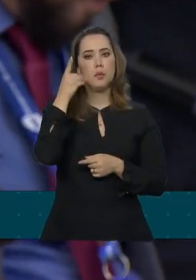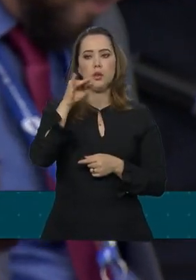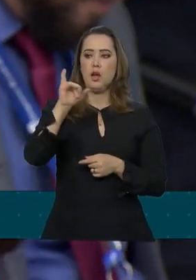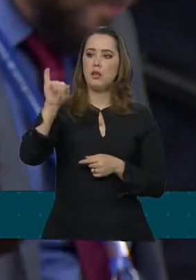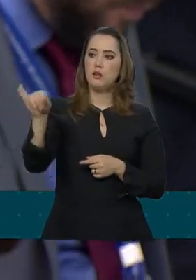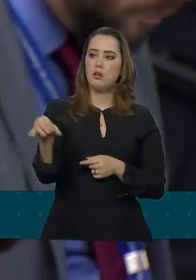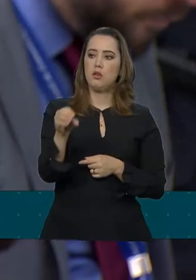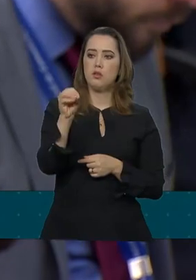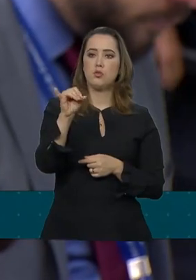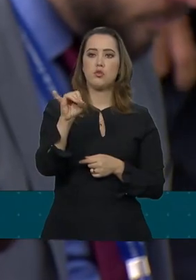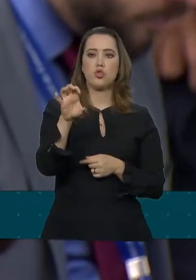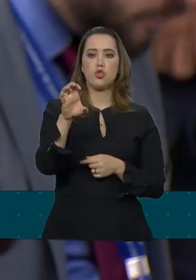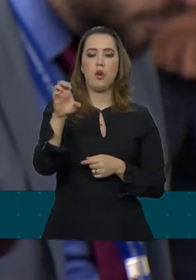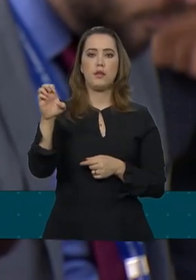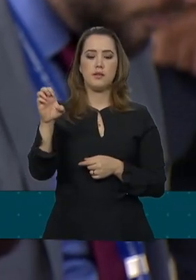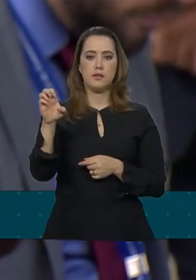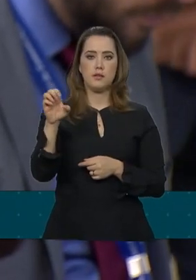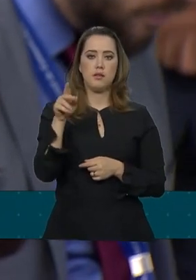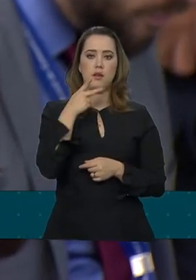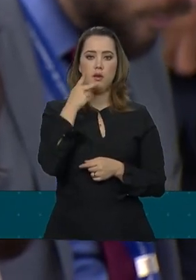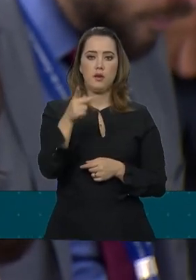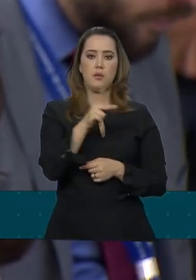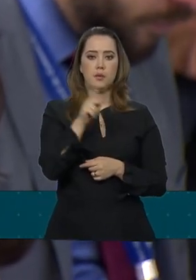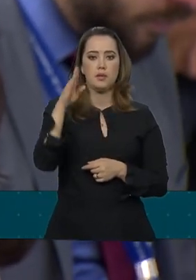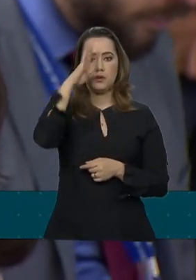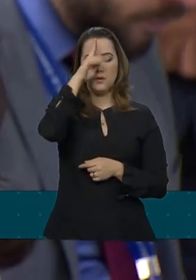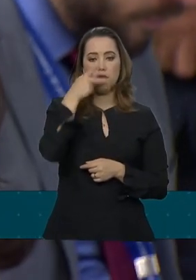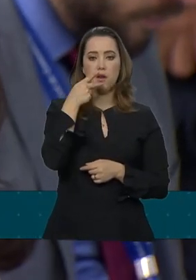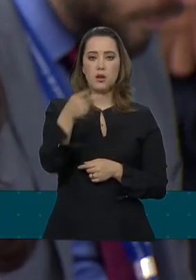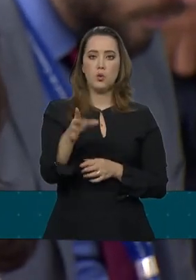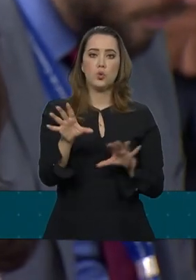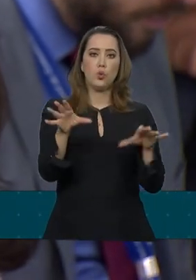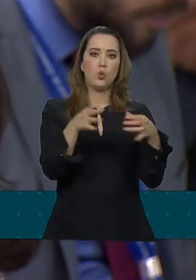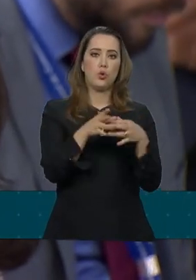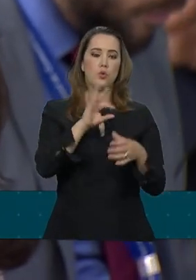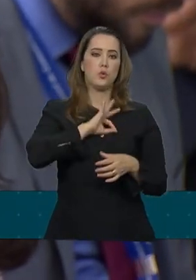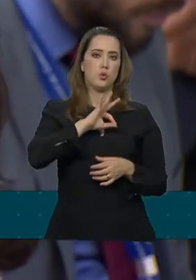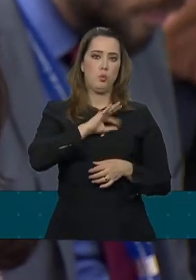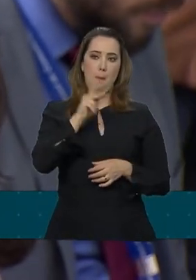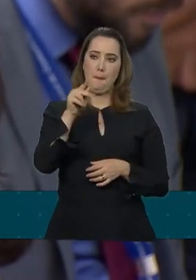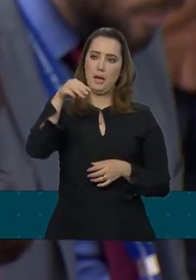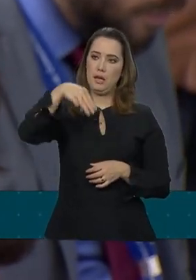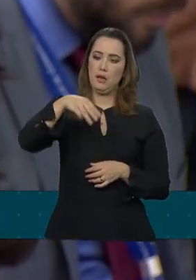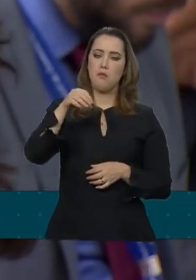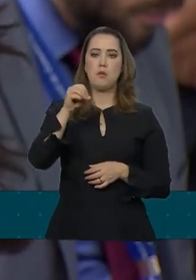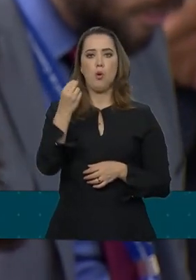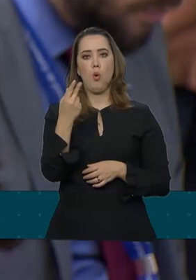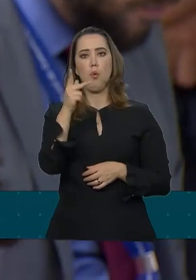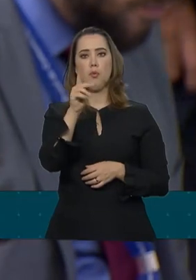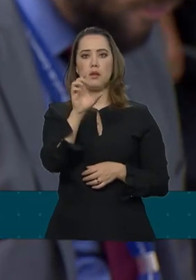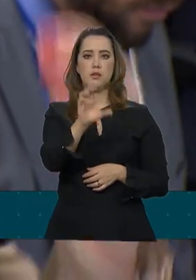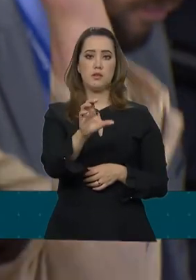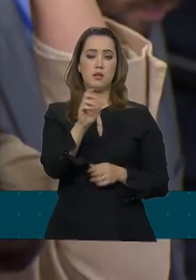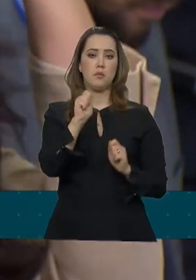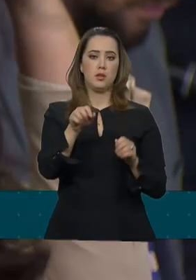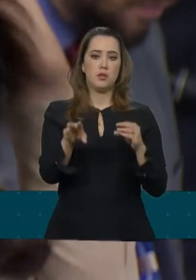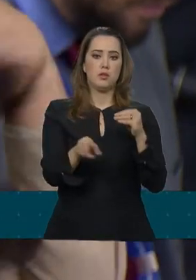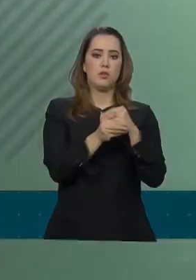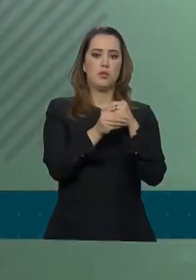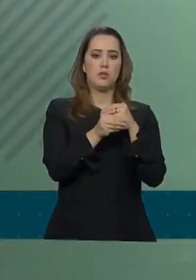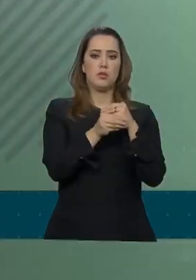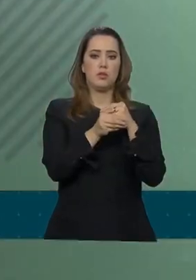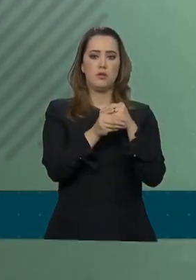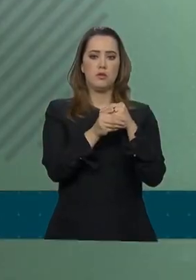há pouco hoje que o presidente estava se referindo à situação de policiais militares e civis que poderiam ser incluídos num projeto futuro. Policiais